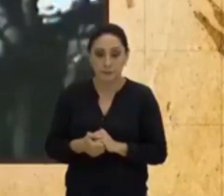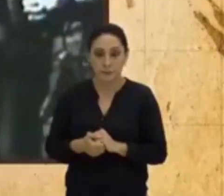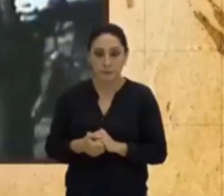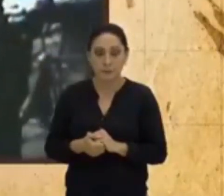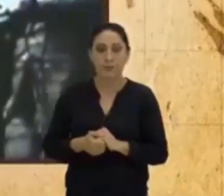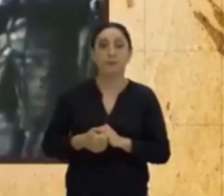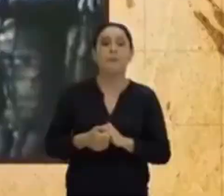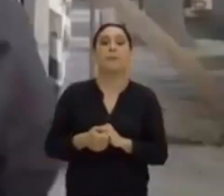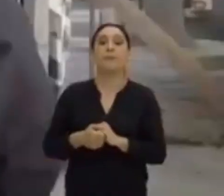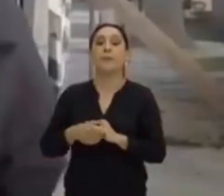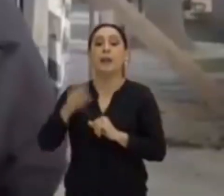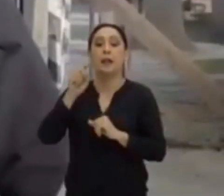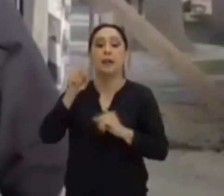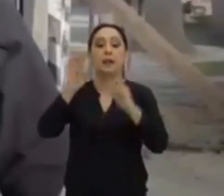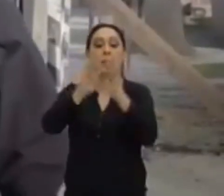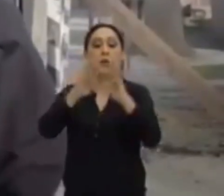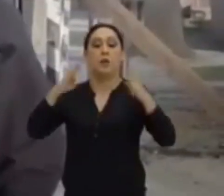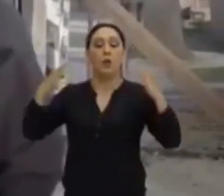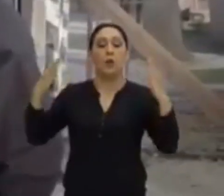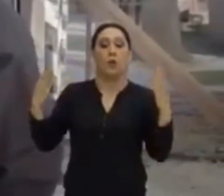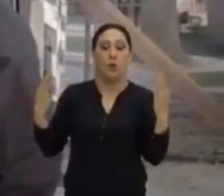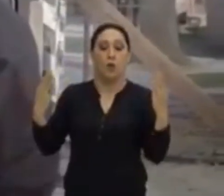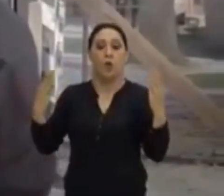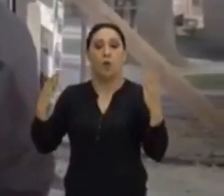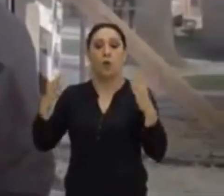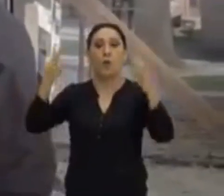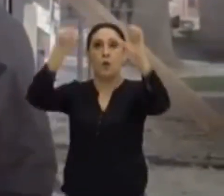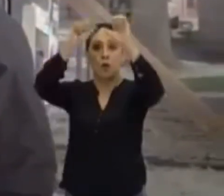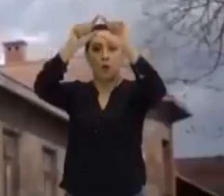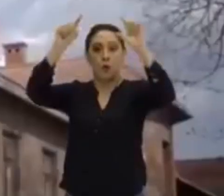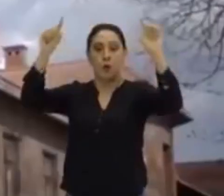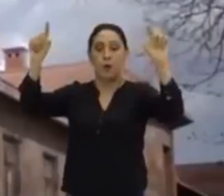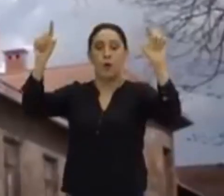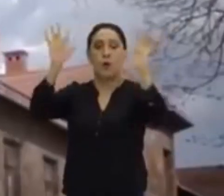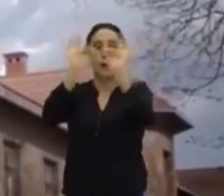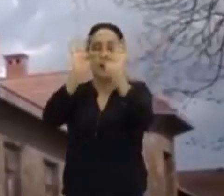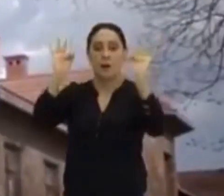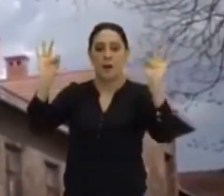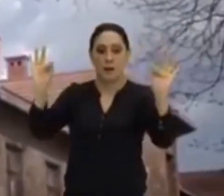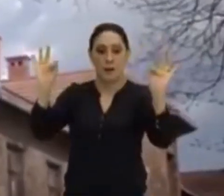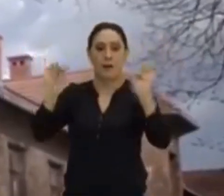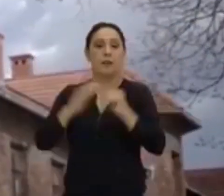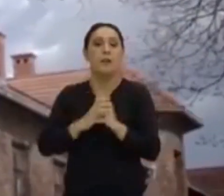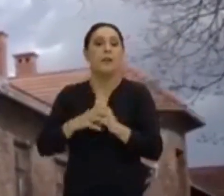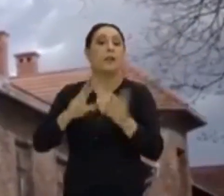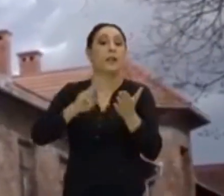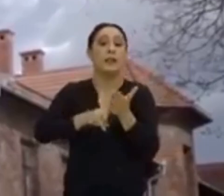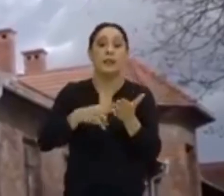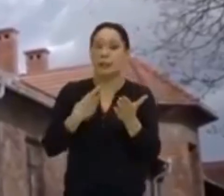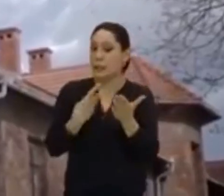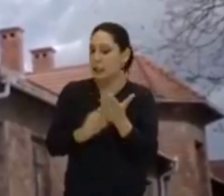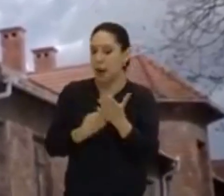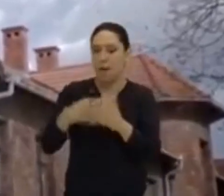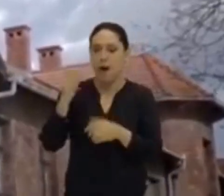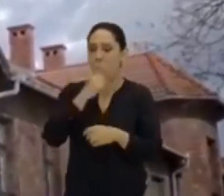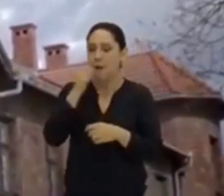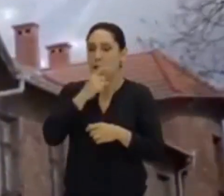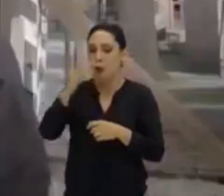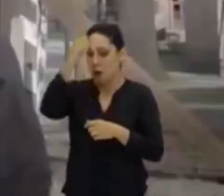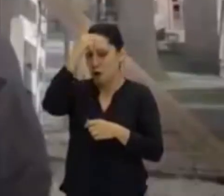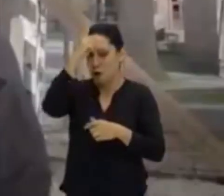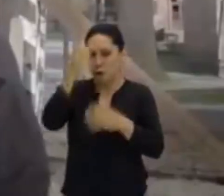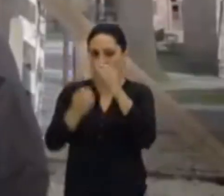A gente está aqui nos portões de Auschwitz. Na frente da frase, Arbeit macht frei, né? A maior mentira que os alemãs